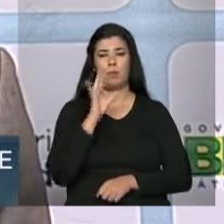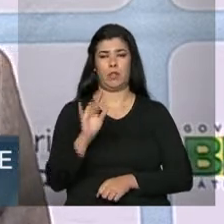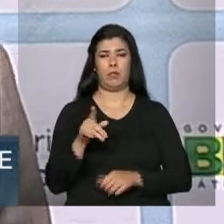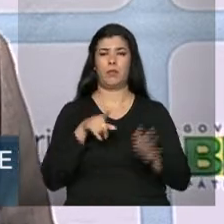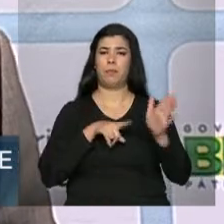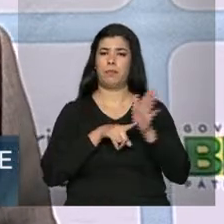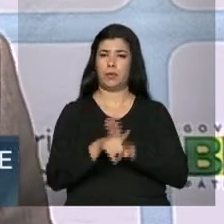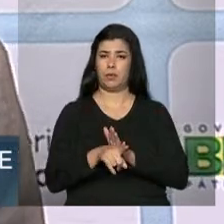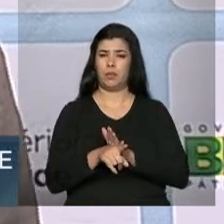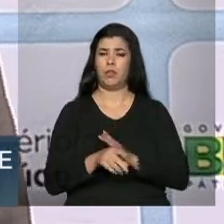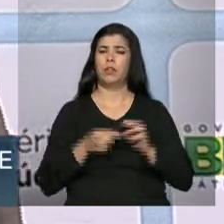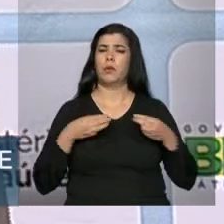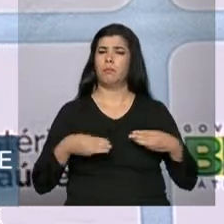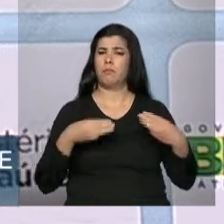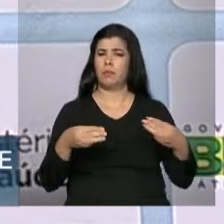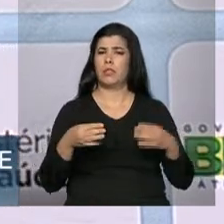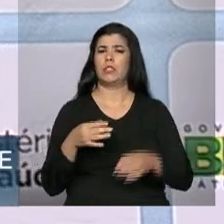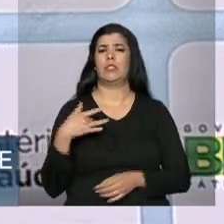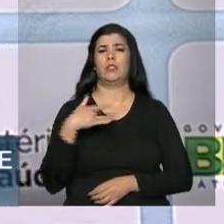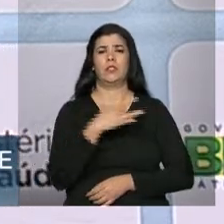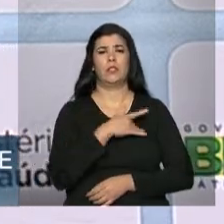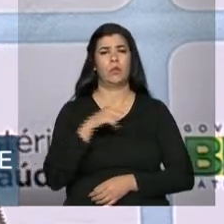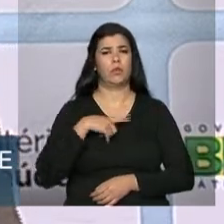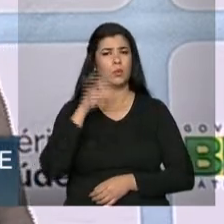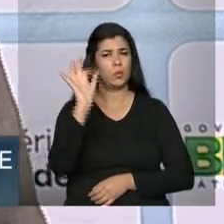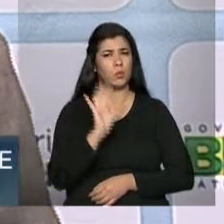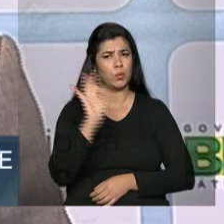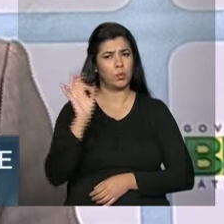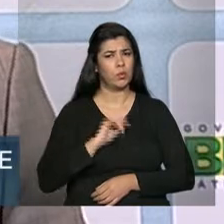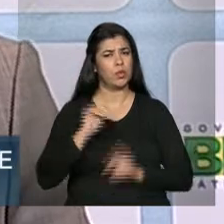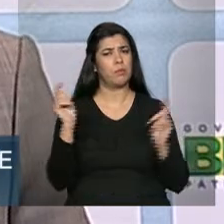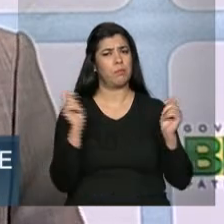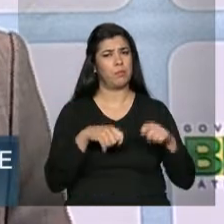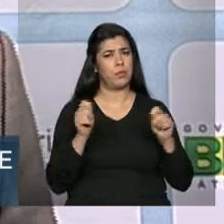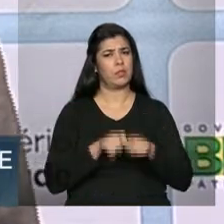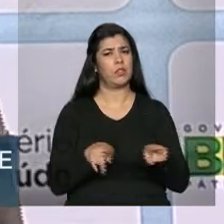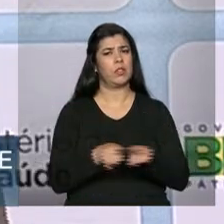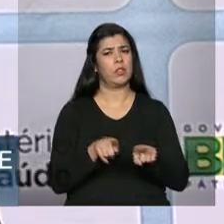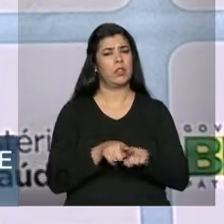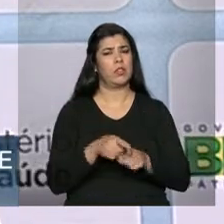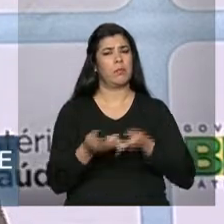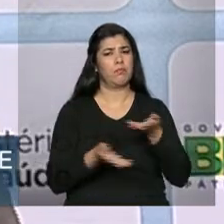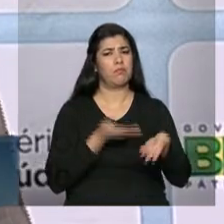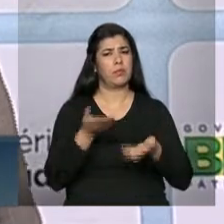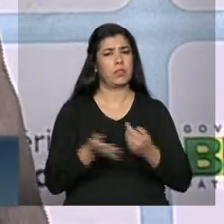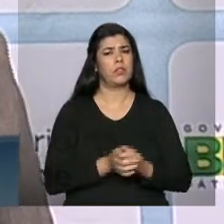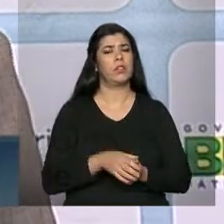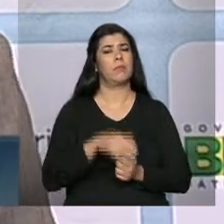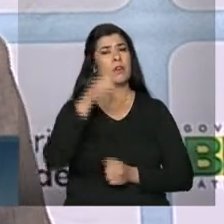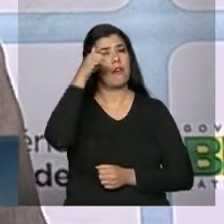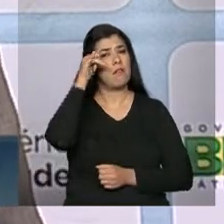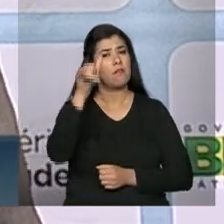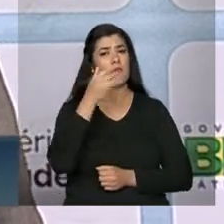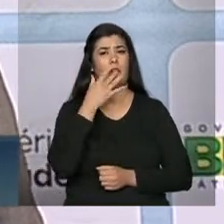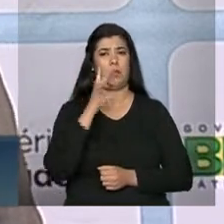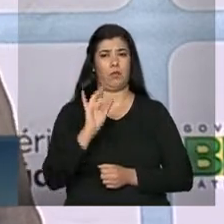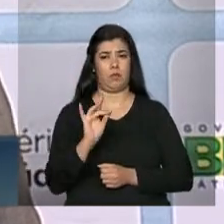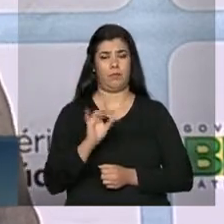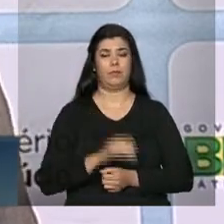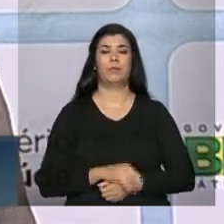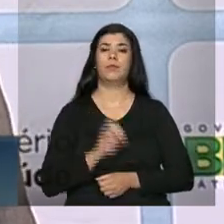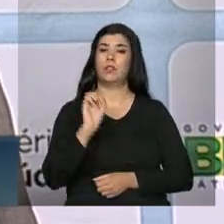inclusive, tem estatísticas dessas perspectivas, dessas possibilidades de redução de mortes devido ao consumo de sal? Nós temos não apenas